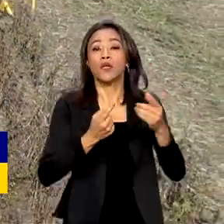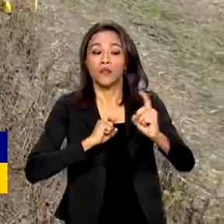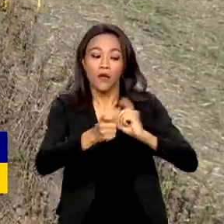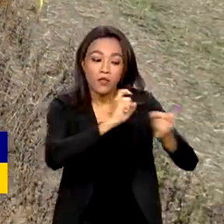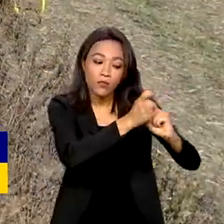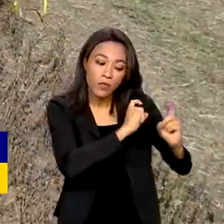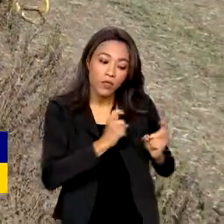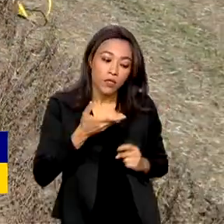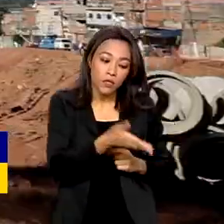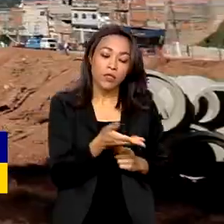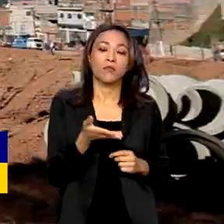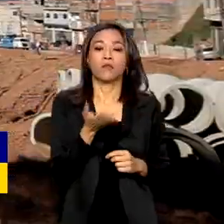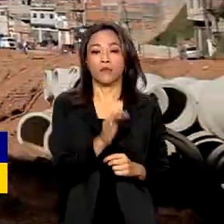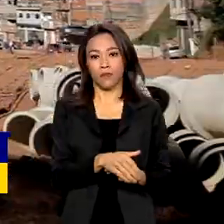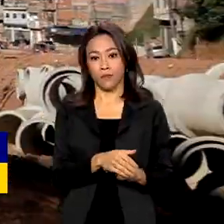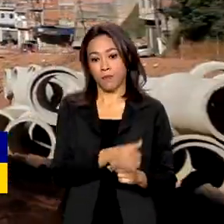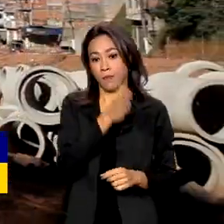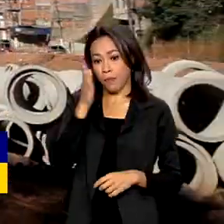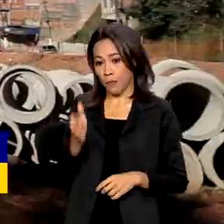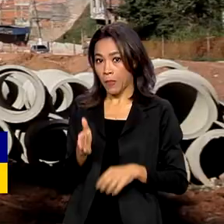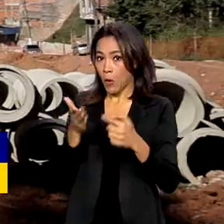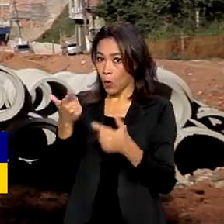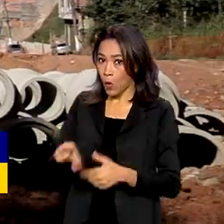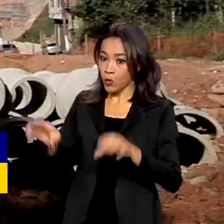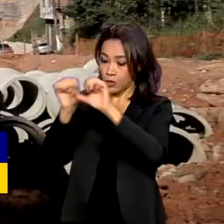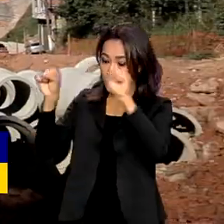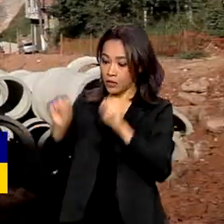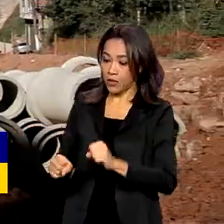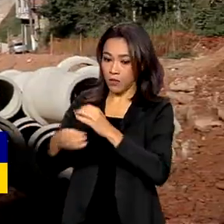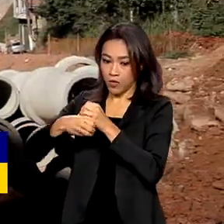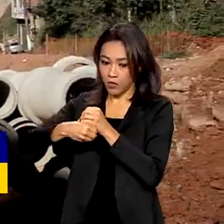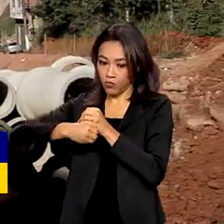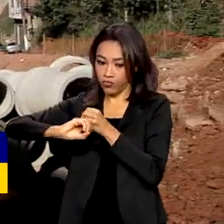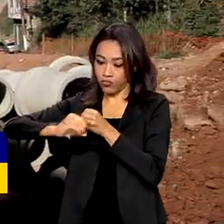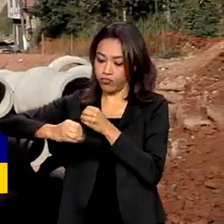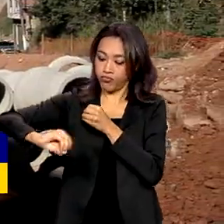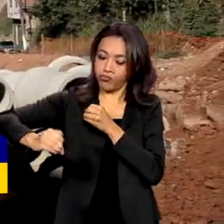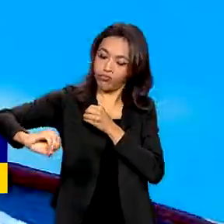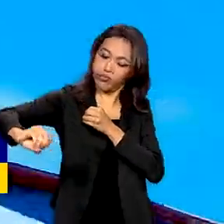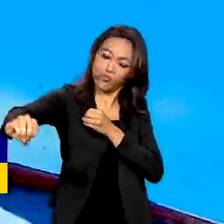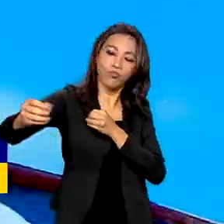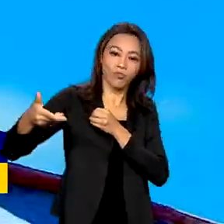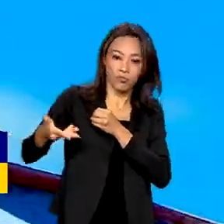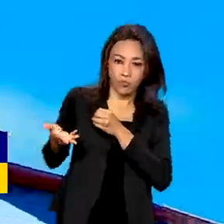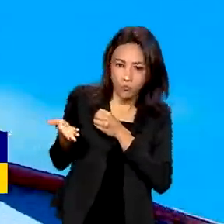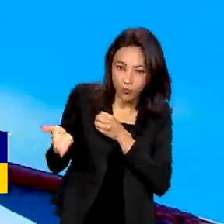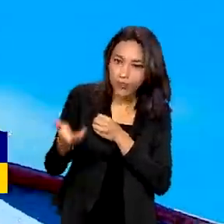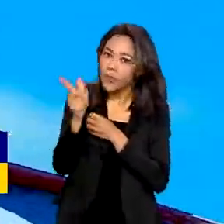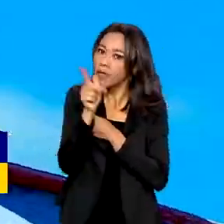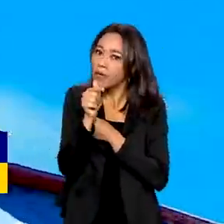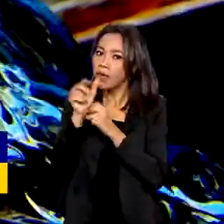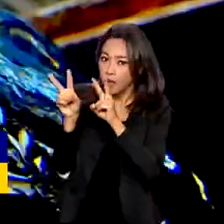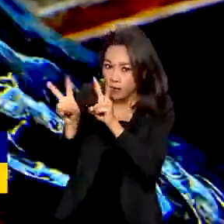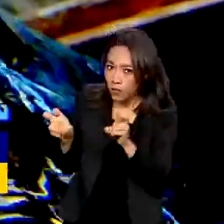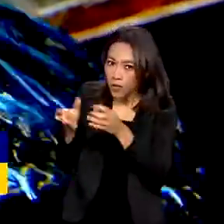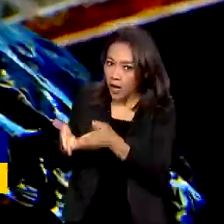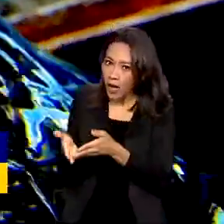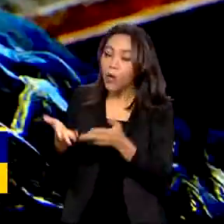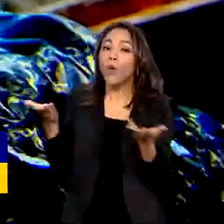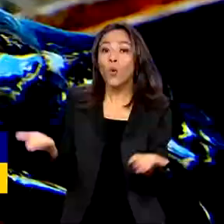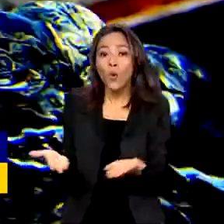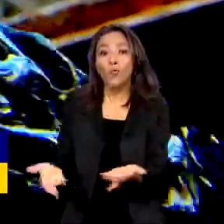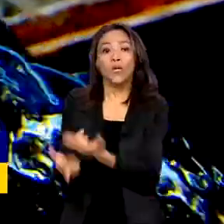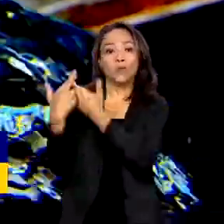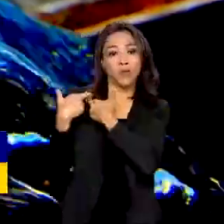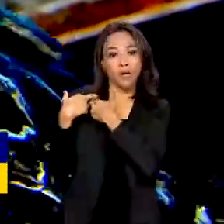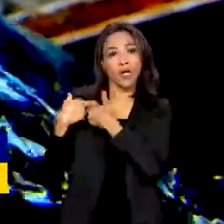em Serviços Públicos. Já os sistemas de saneamento básico, resíduos, sólidos e recursos hídricos, hoje na pasta